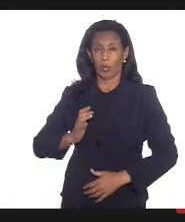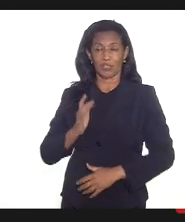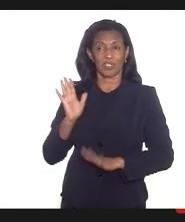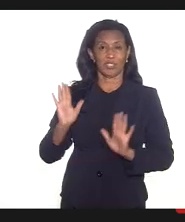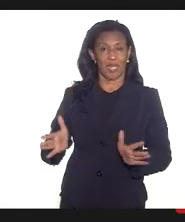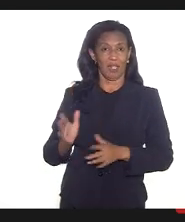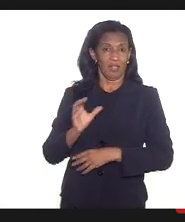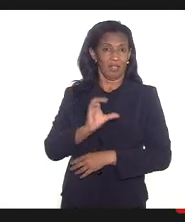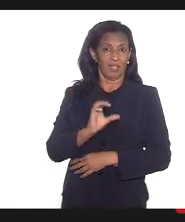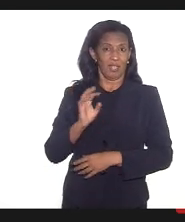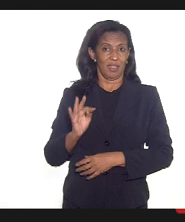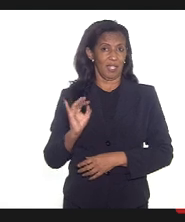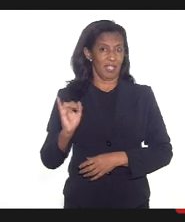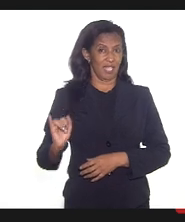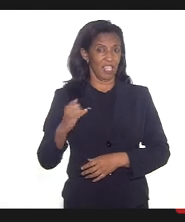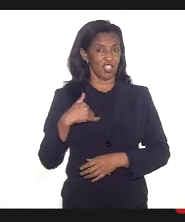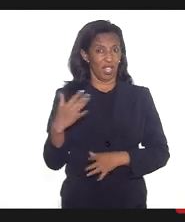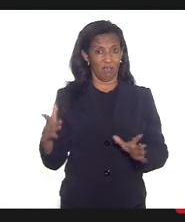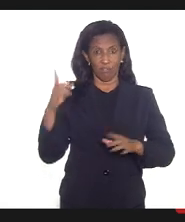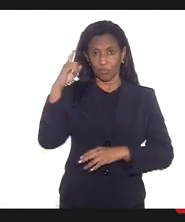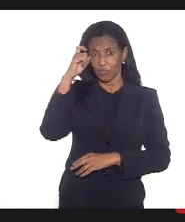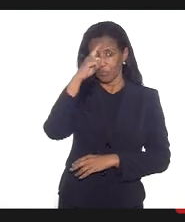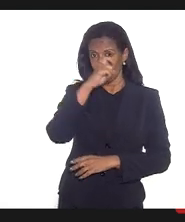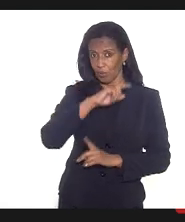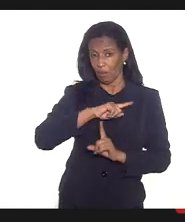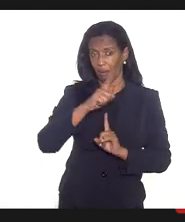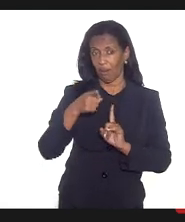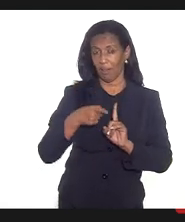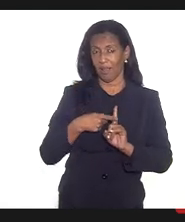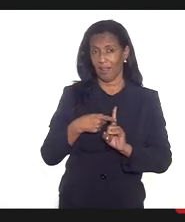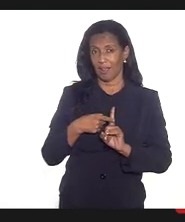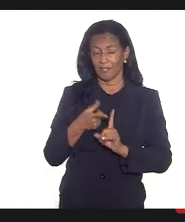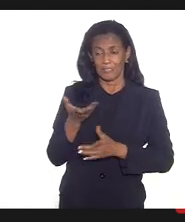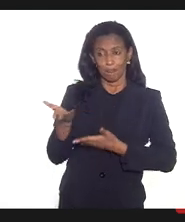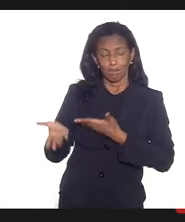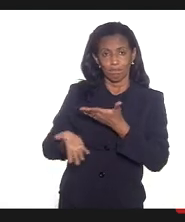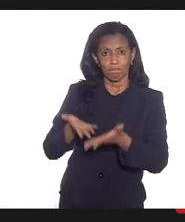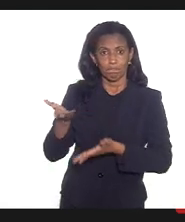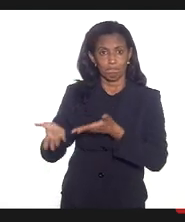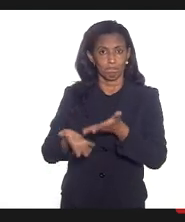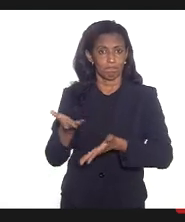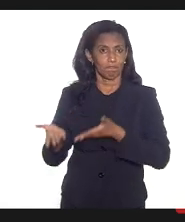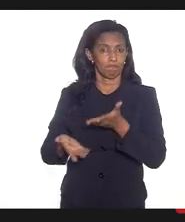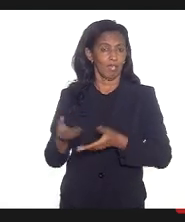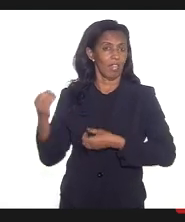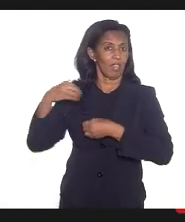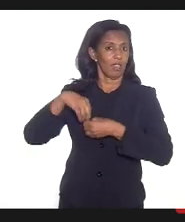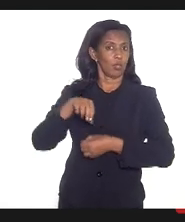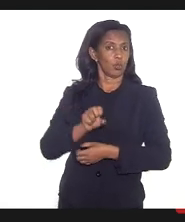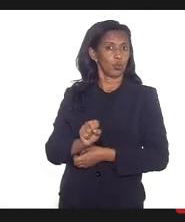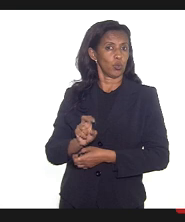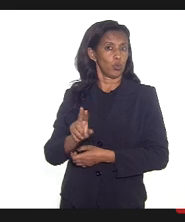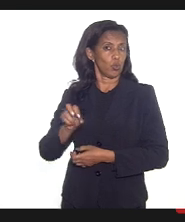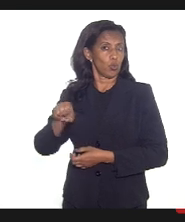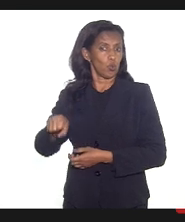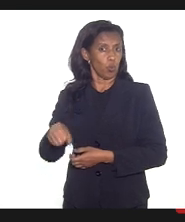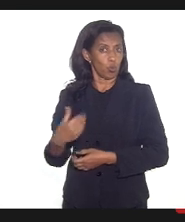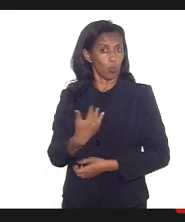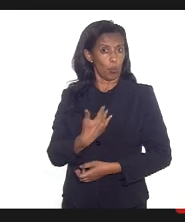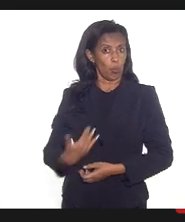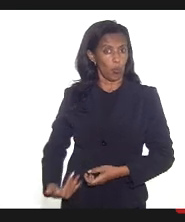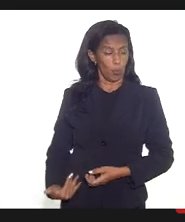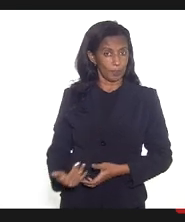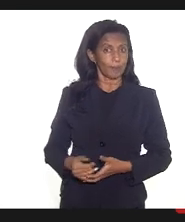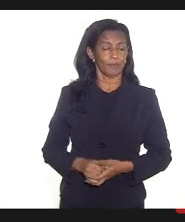já tínhamos dificuldade das gestantes serem atendidas na rede de saúde na rede pública